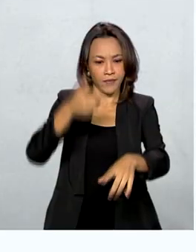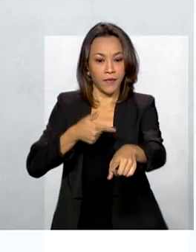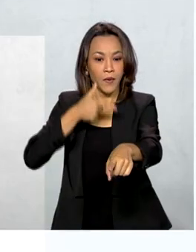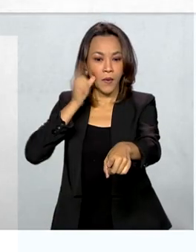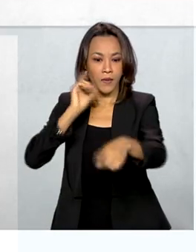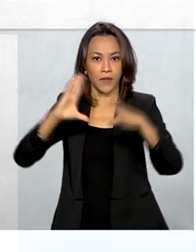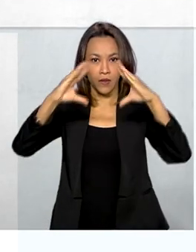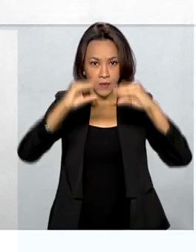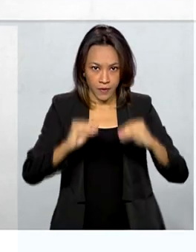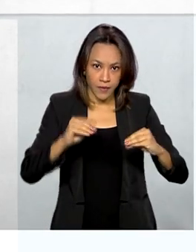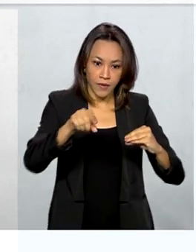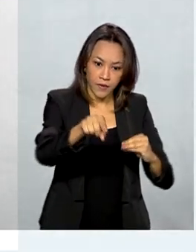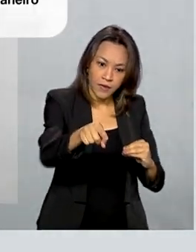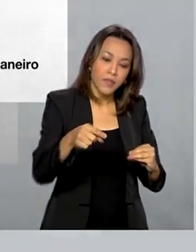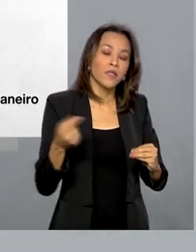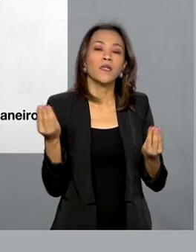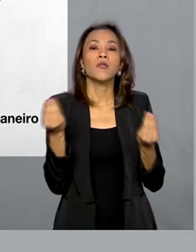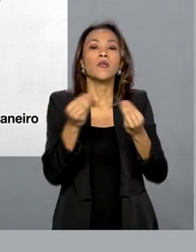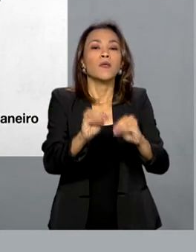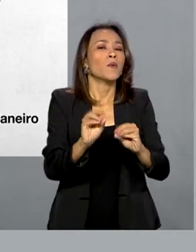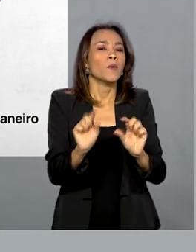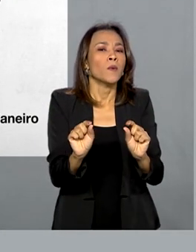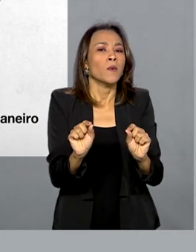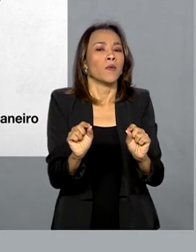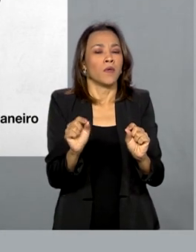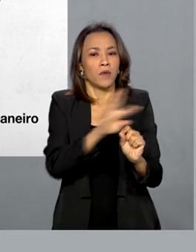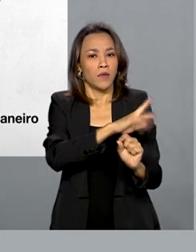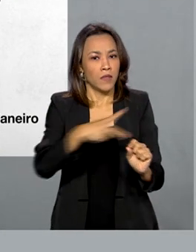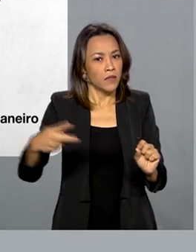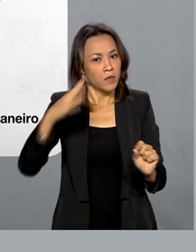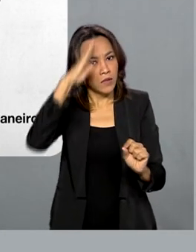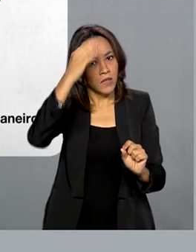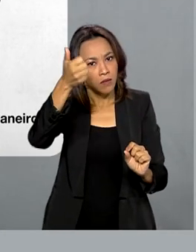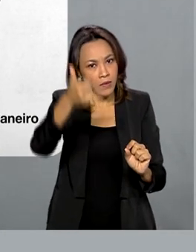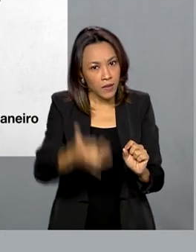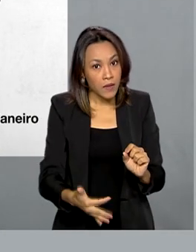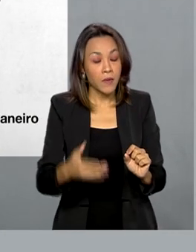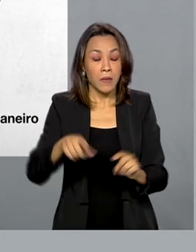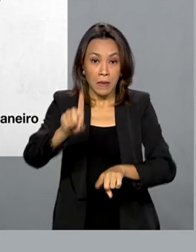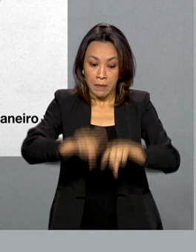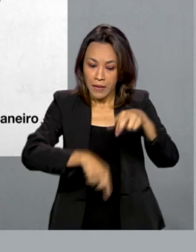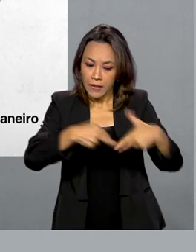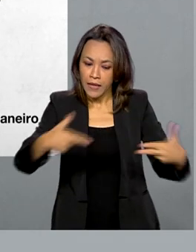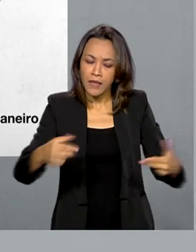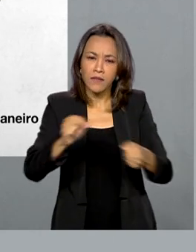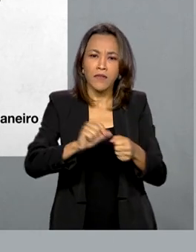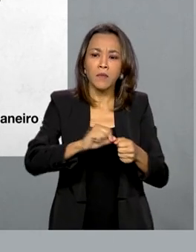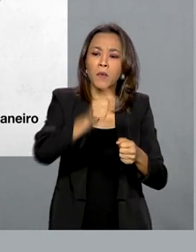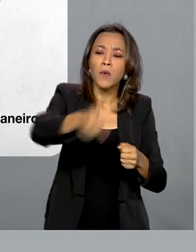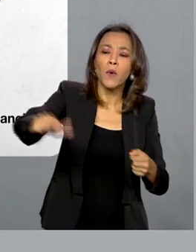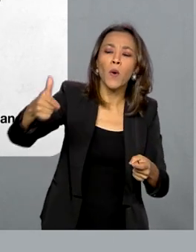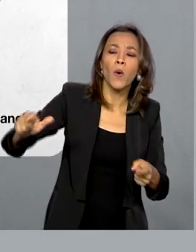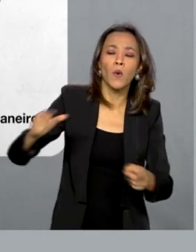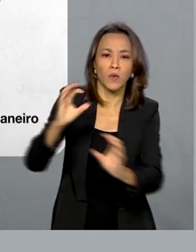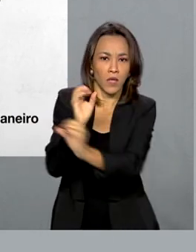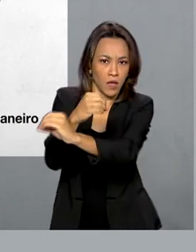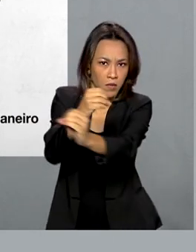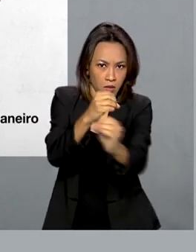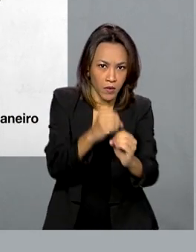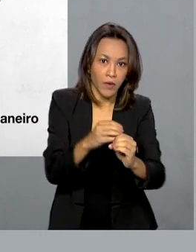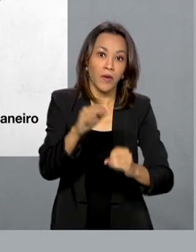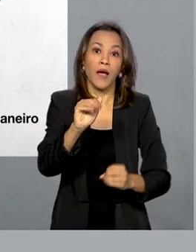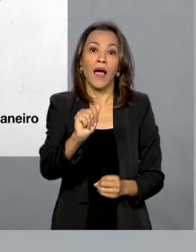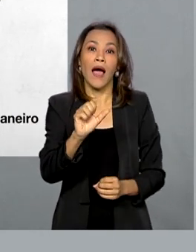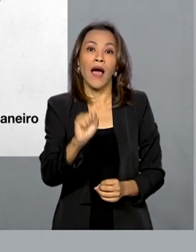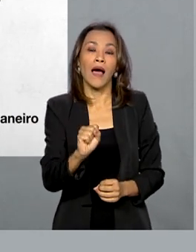O presidente Bolsonaro afirmou ainda que insumos produzidos por outro laboratório, o inglês AstraZeneca,